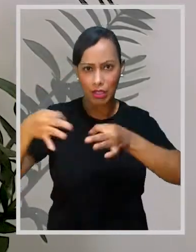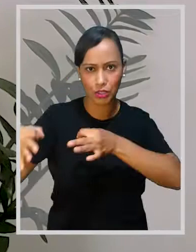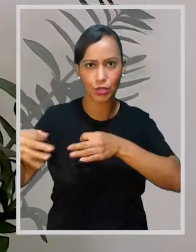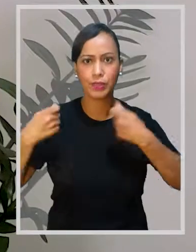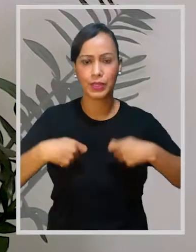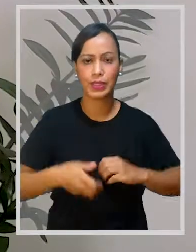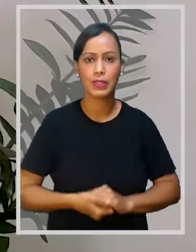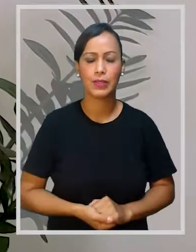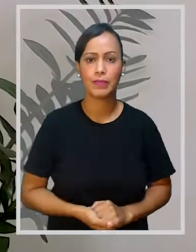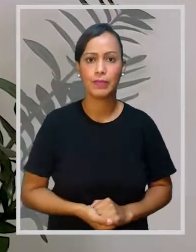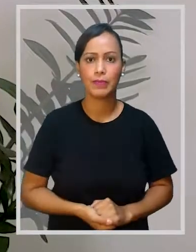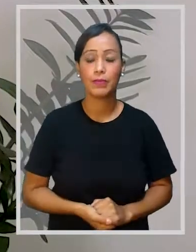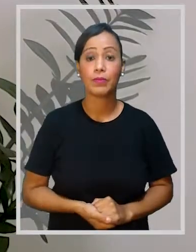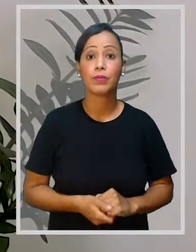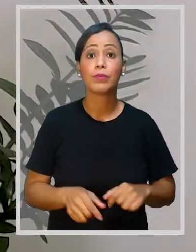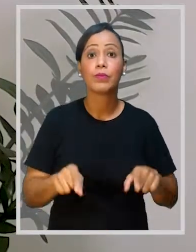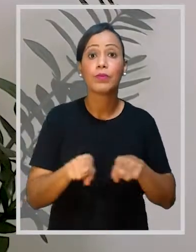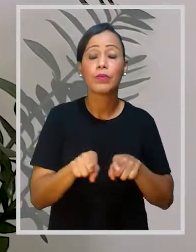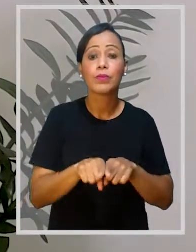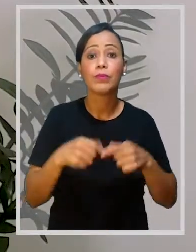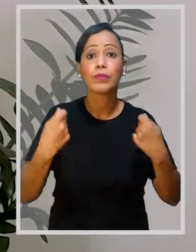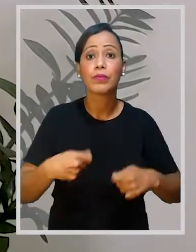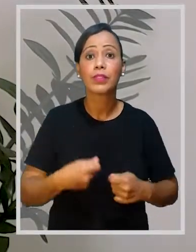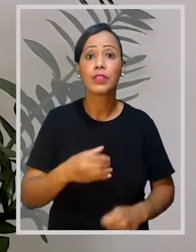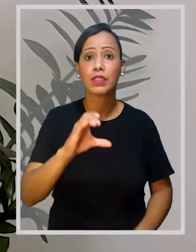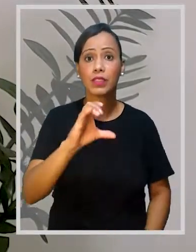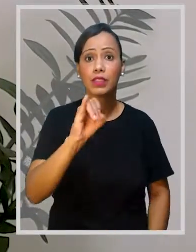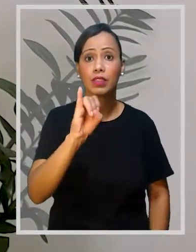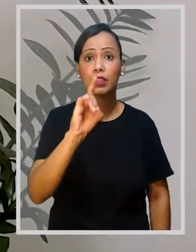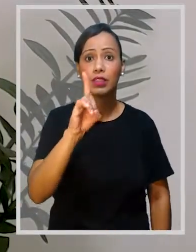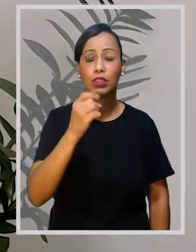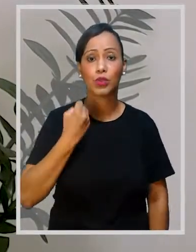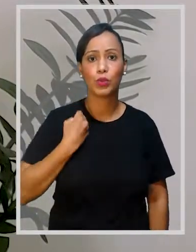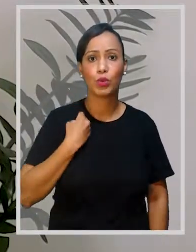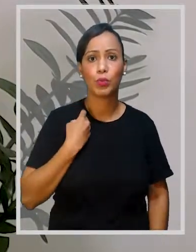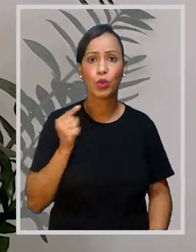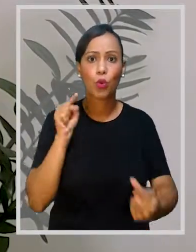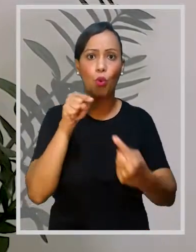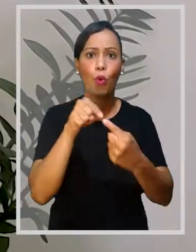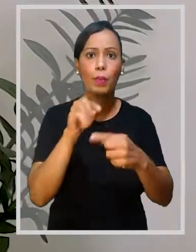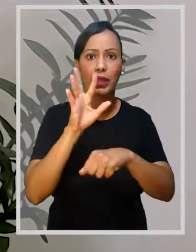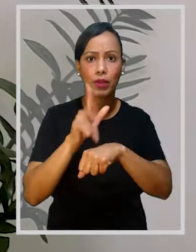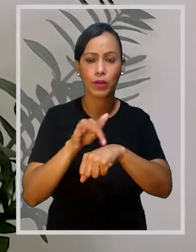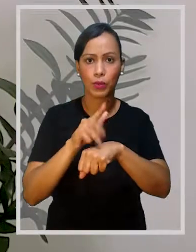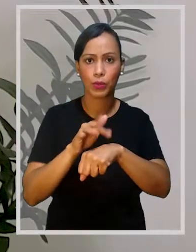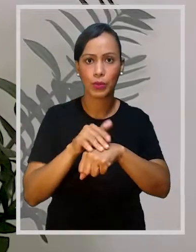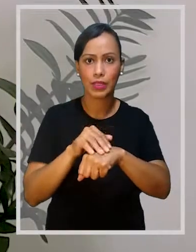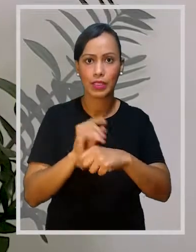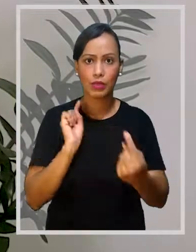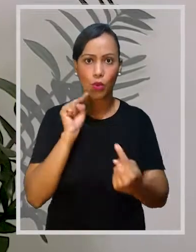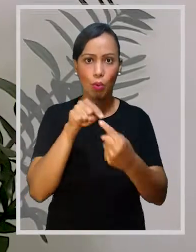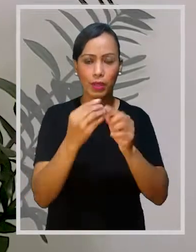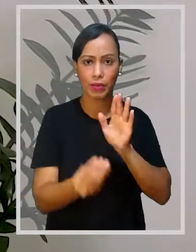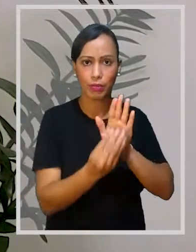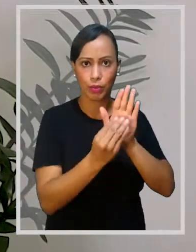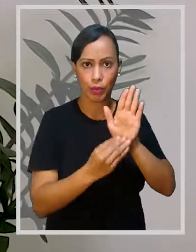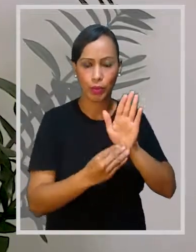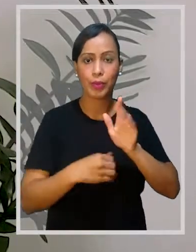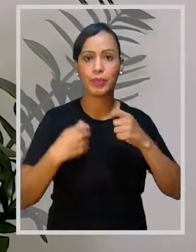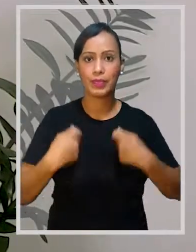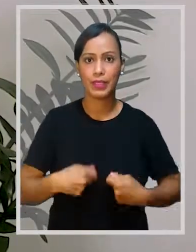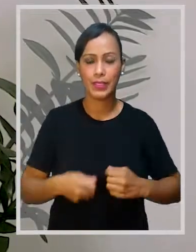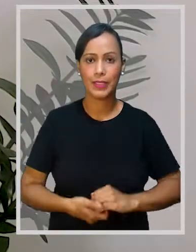O diagnóstico do paciente conforme o laudo médico indicando o CID ou Código Internacional da